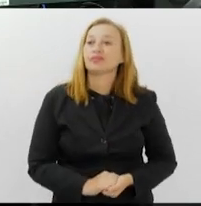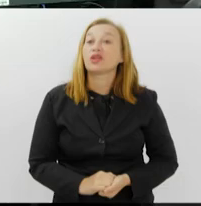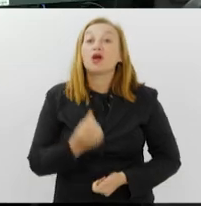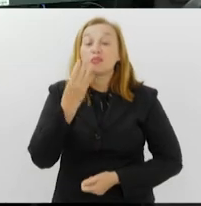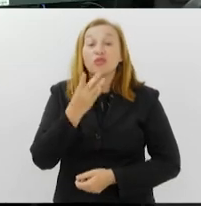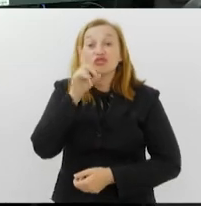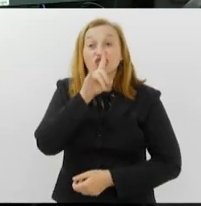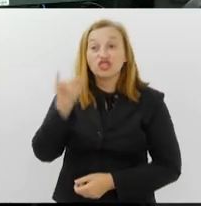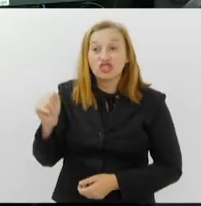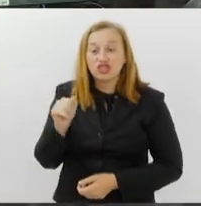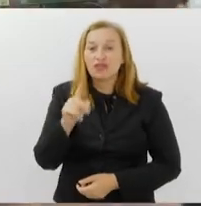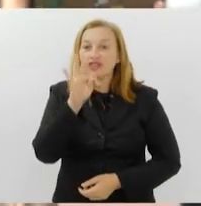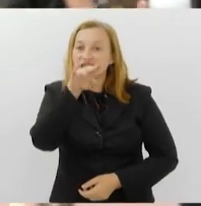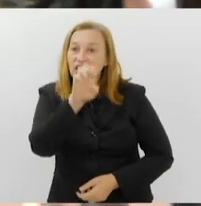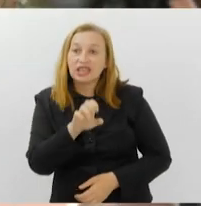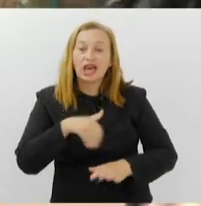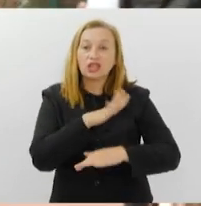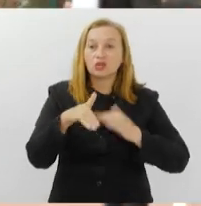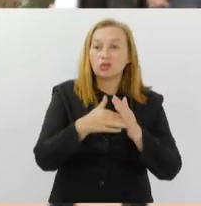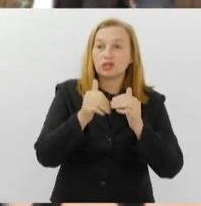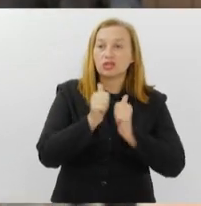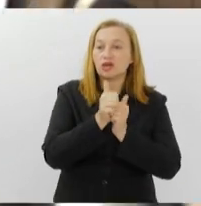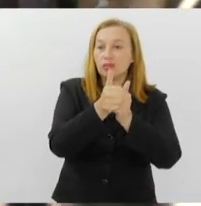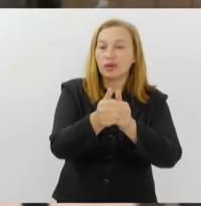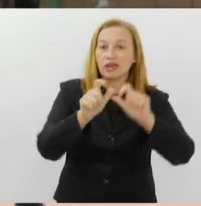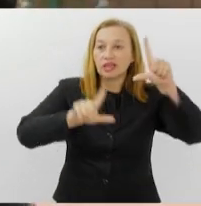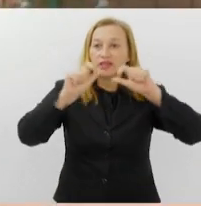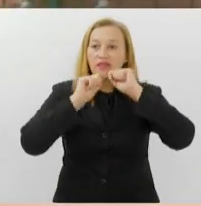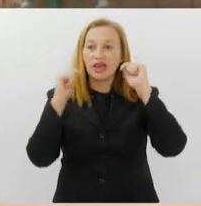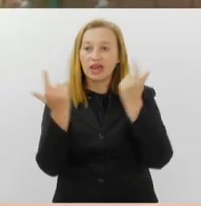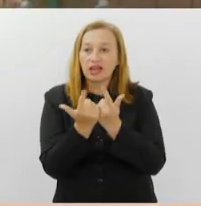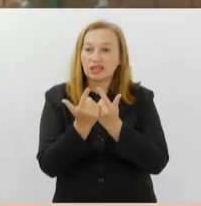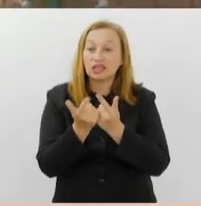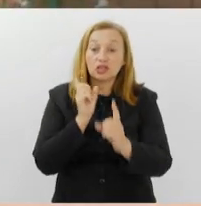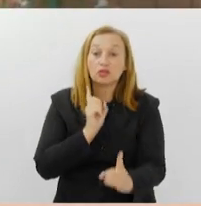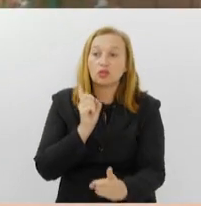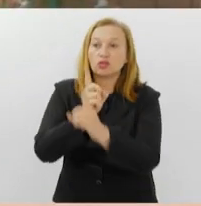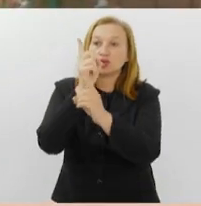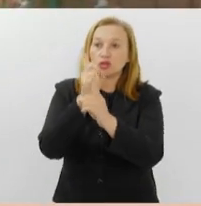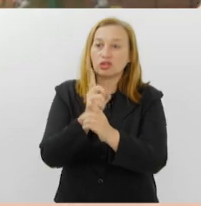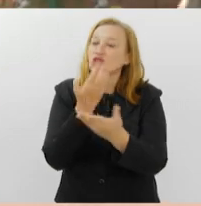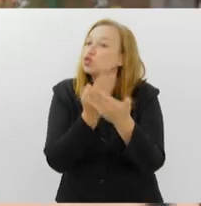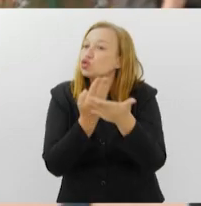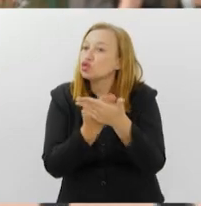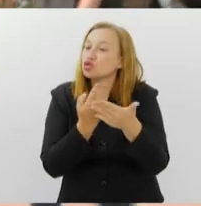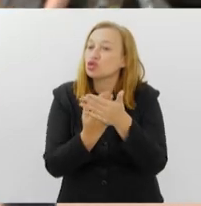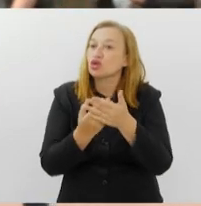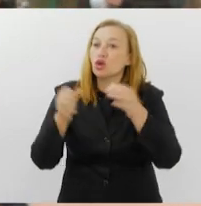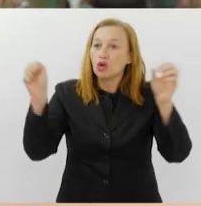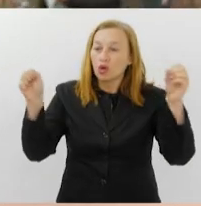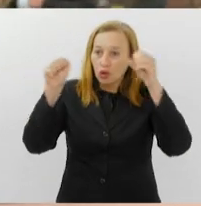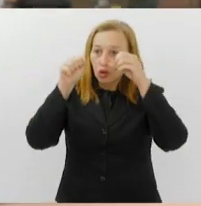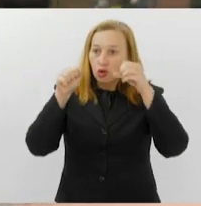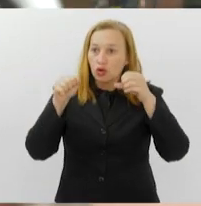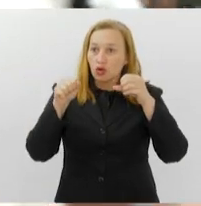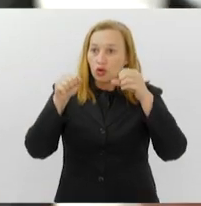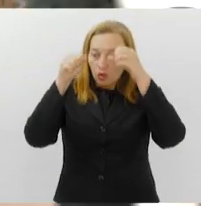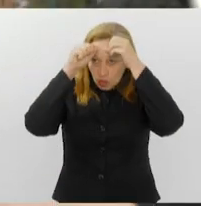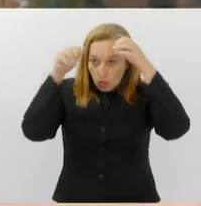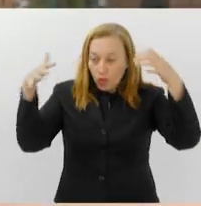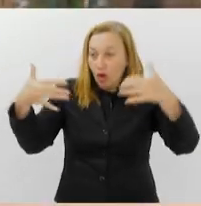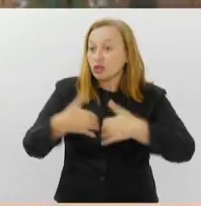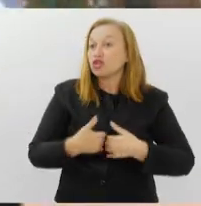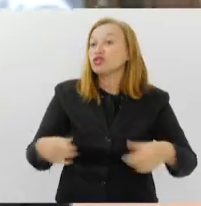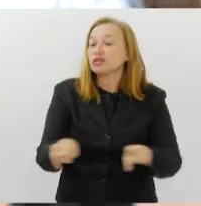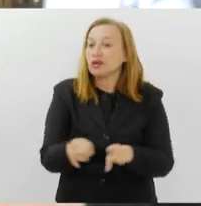Bom dia, Vicente. Bom dia a todos que acompanham a TV Alerje. E uma das descobertas desses estudos é que o autismo também pode ser estimulado por